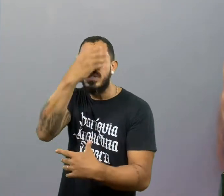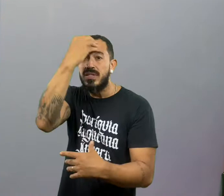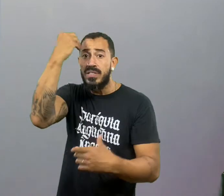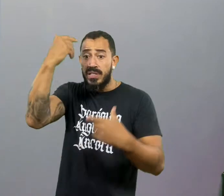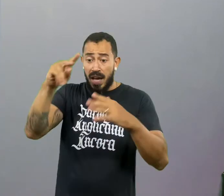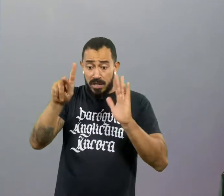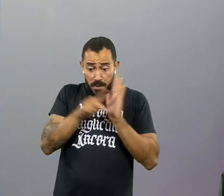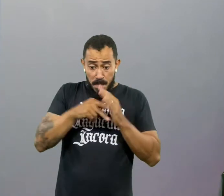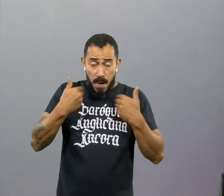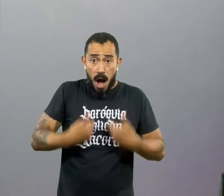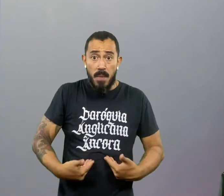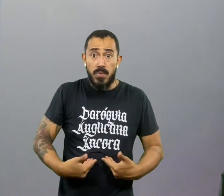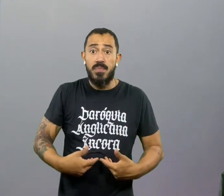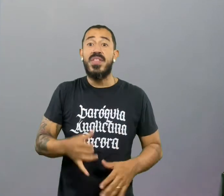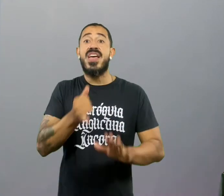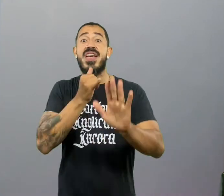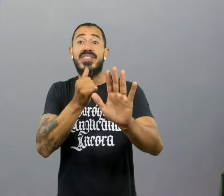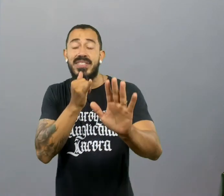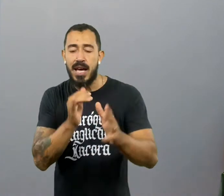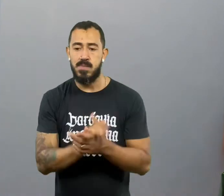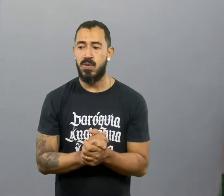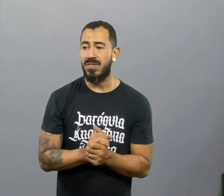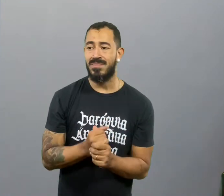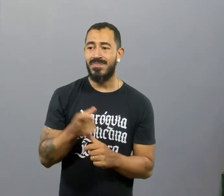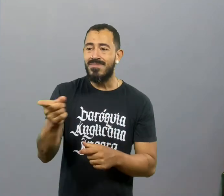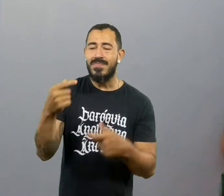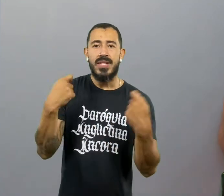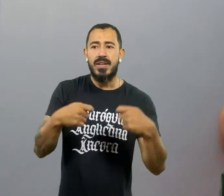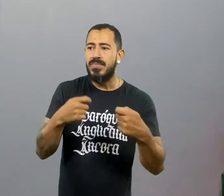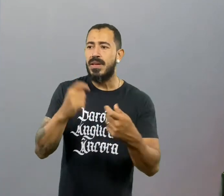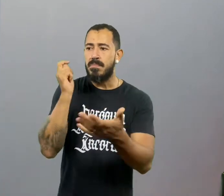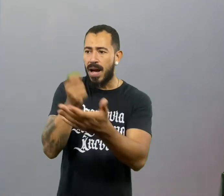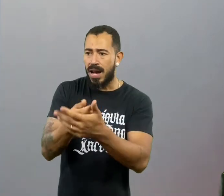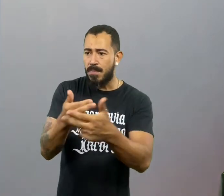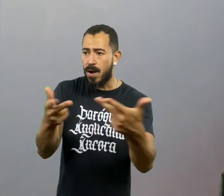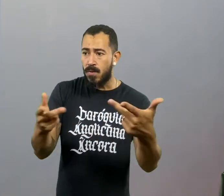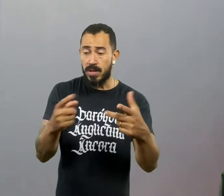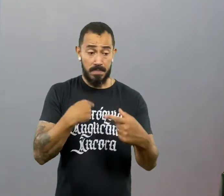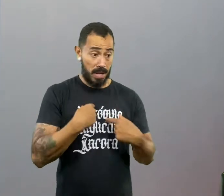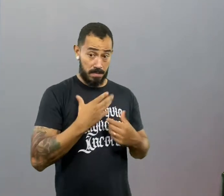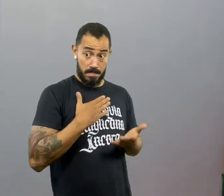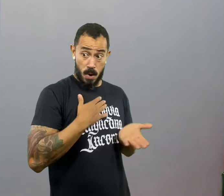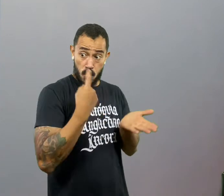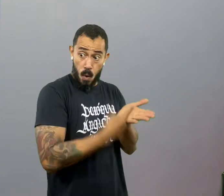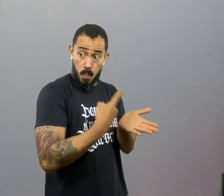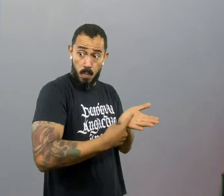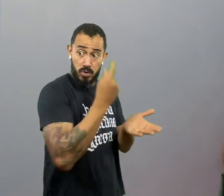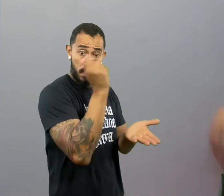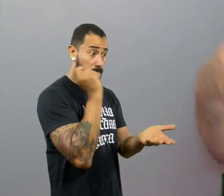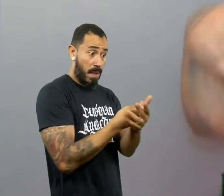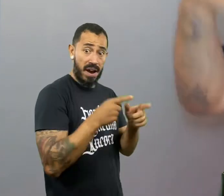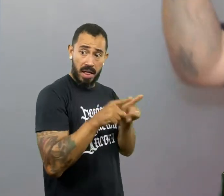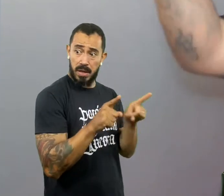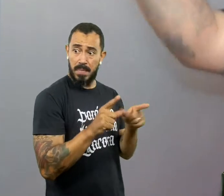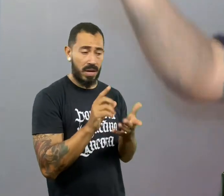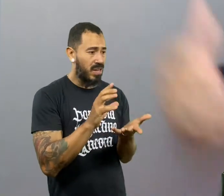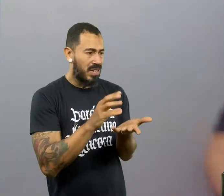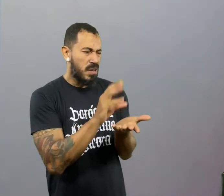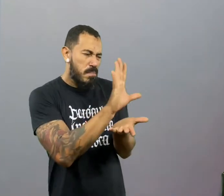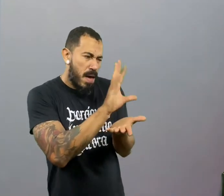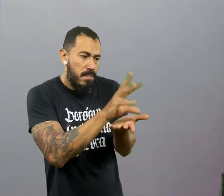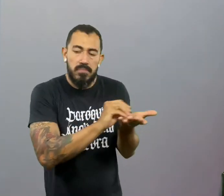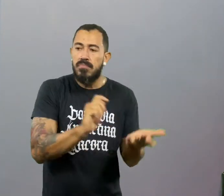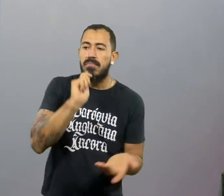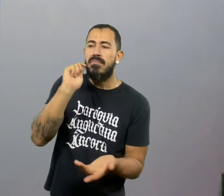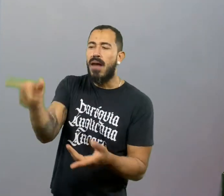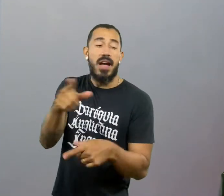oferta para alguém. Mas você não pode usar o dinheiro para dar uma conta do compromisso que você tem com a sua família para tentar ver o seu só uma outra